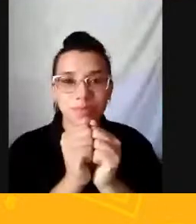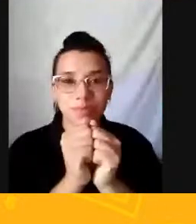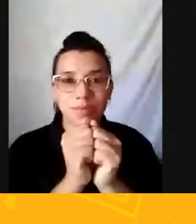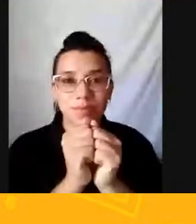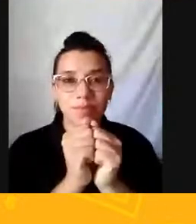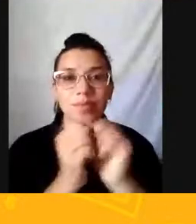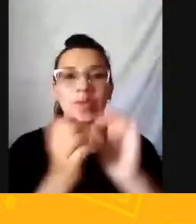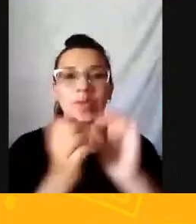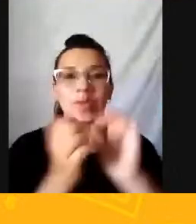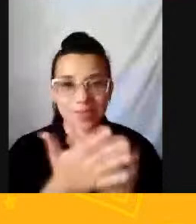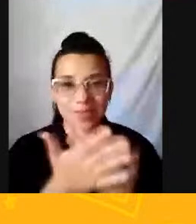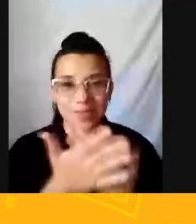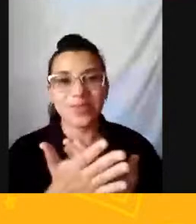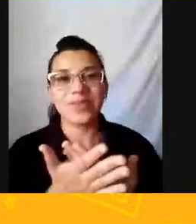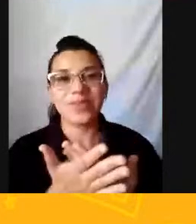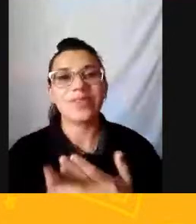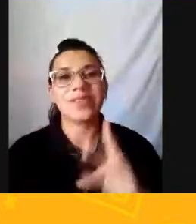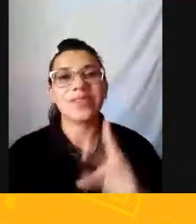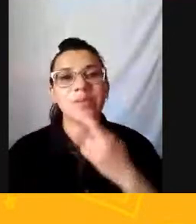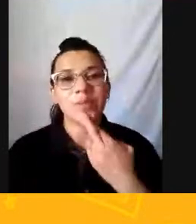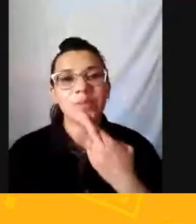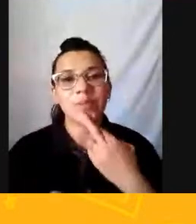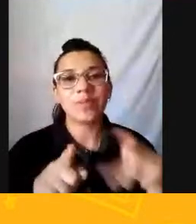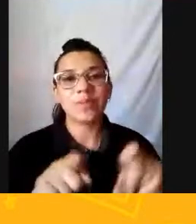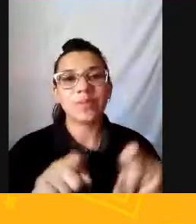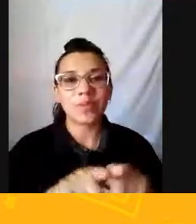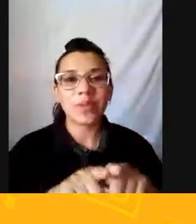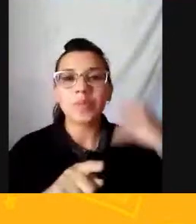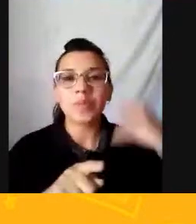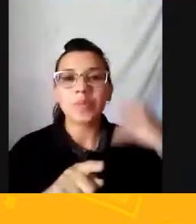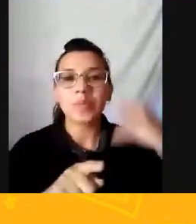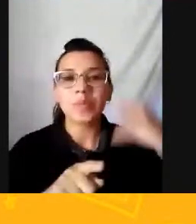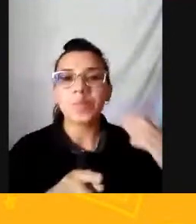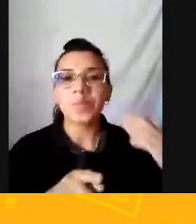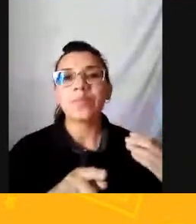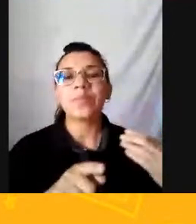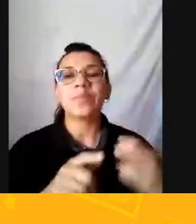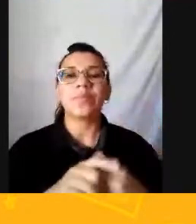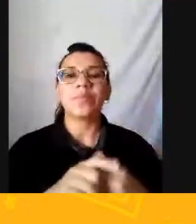Também que esteve fazendo a tradução Gente, muito obrigado E até a próxima live